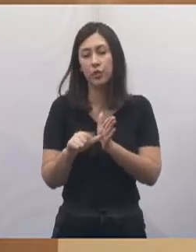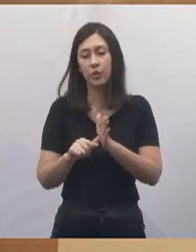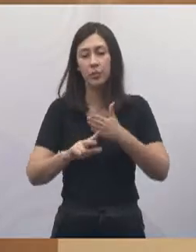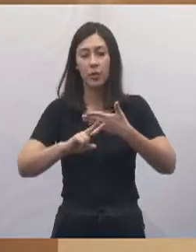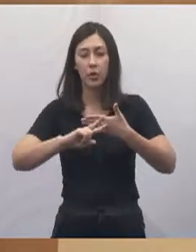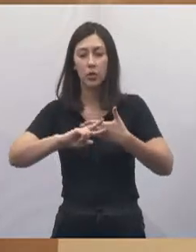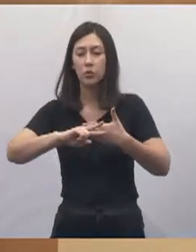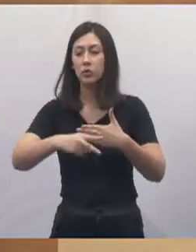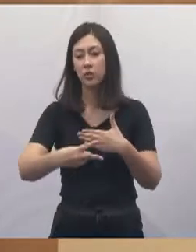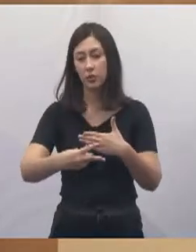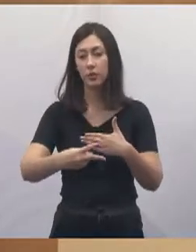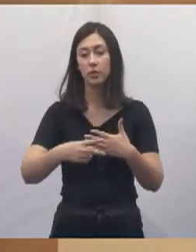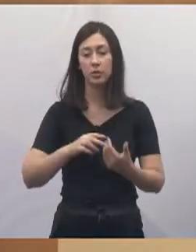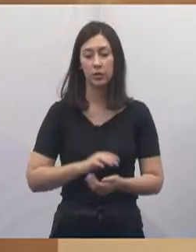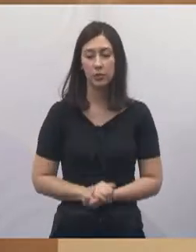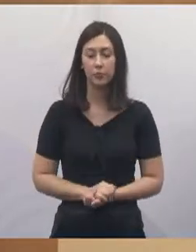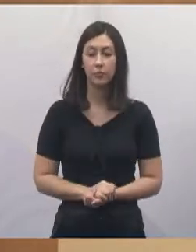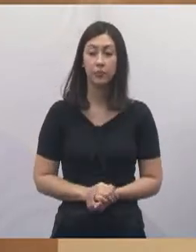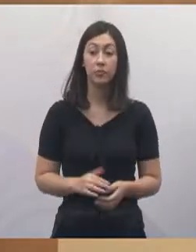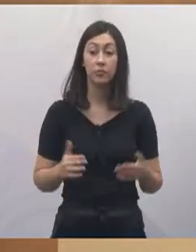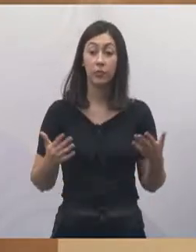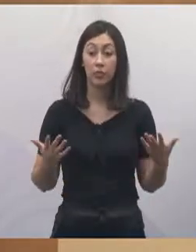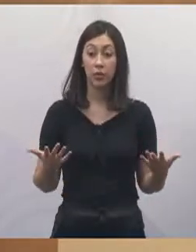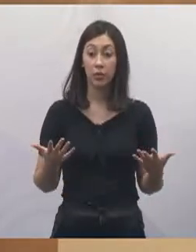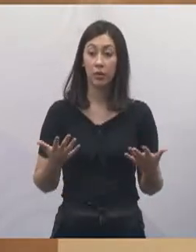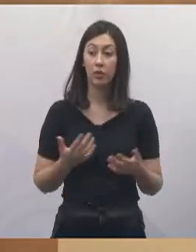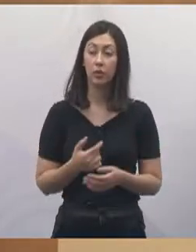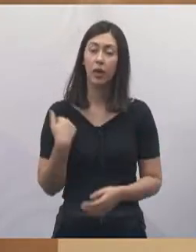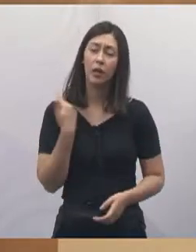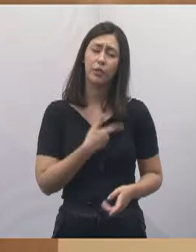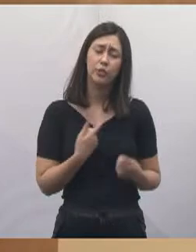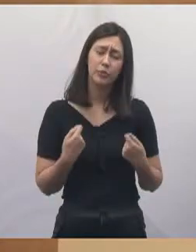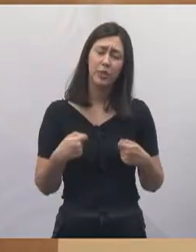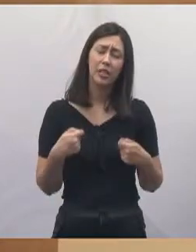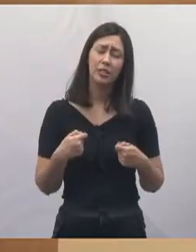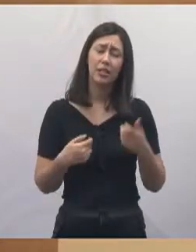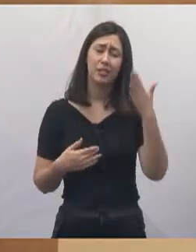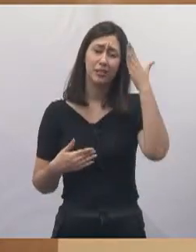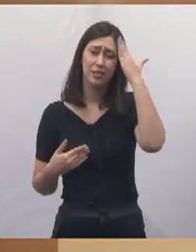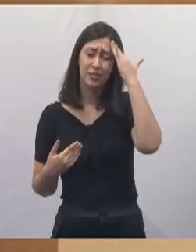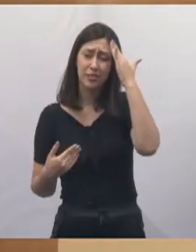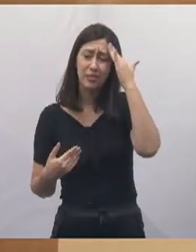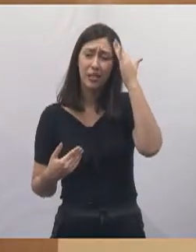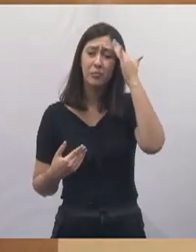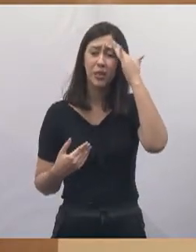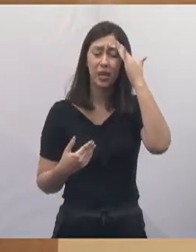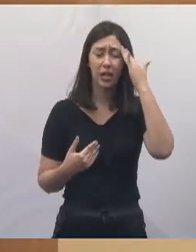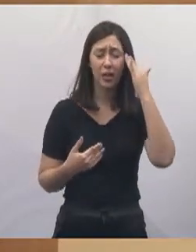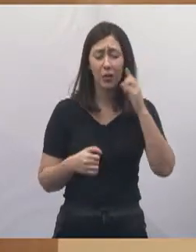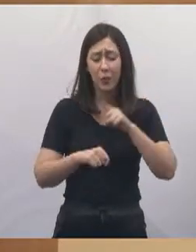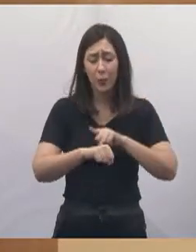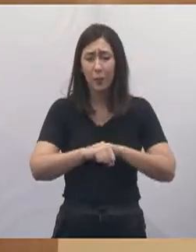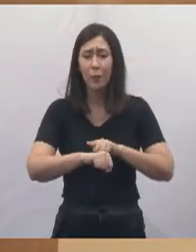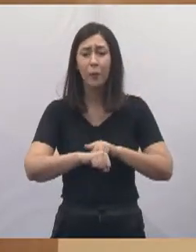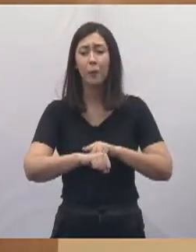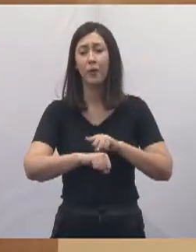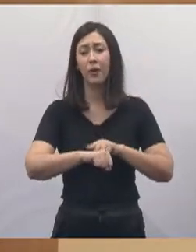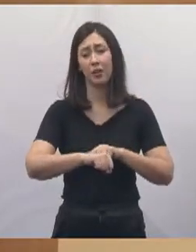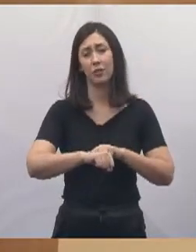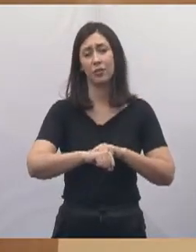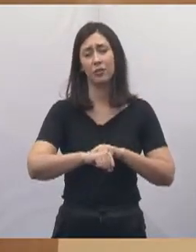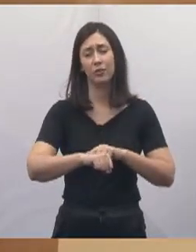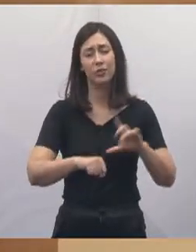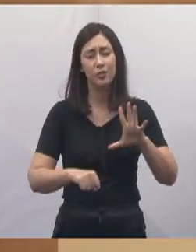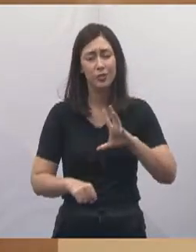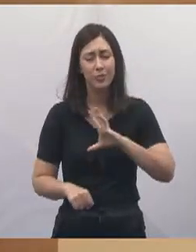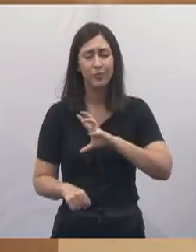só leva o amor. Então, que a gente possa saber realmente o momento de